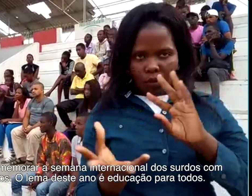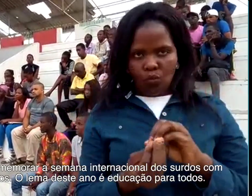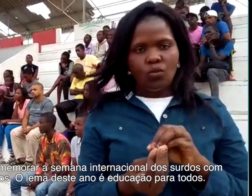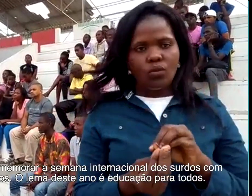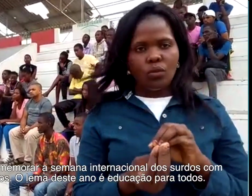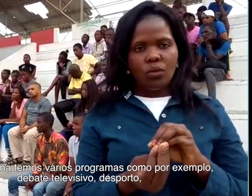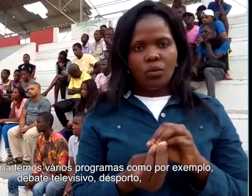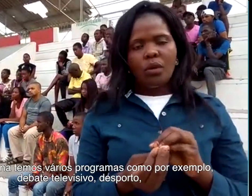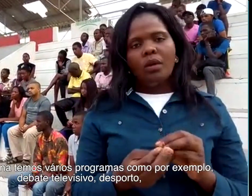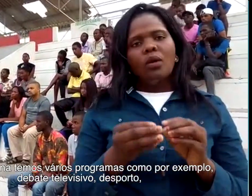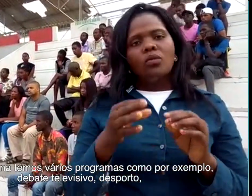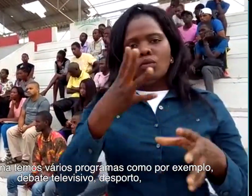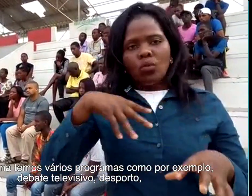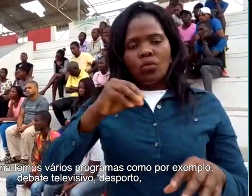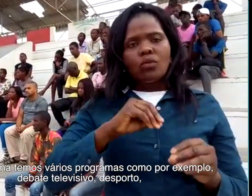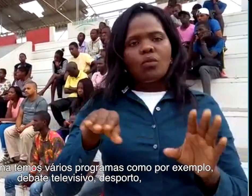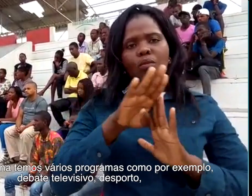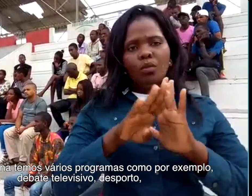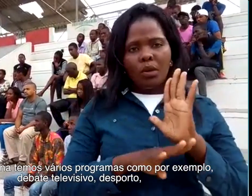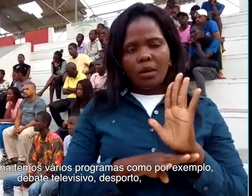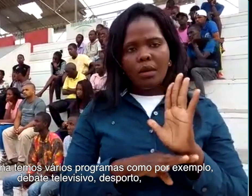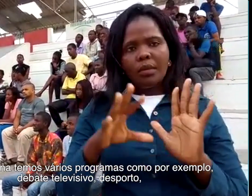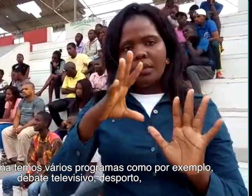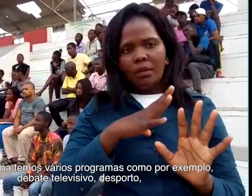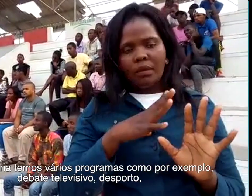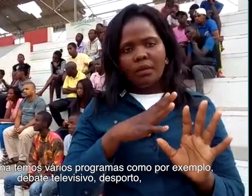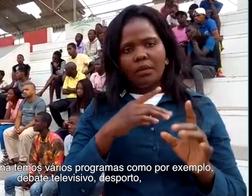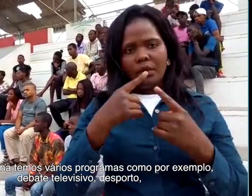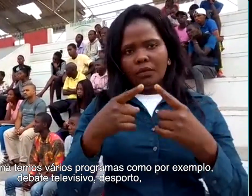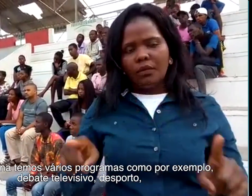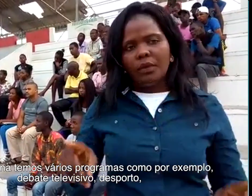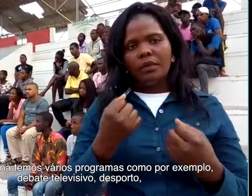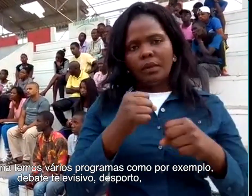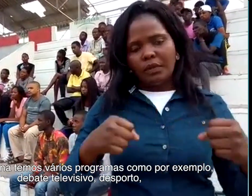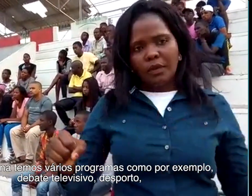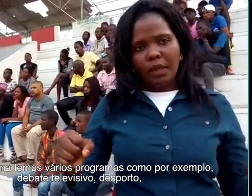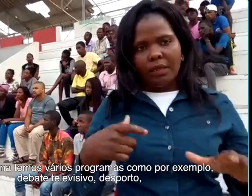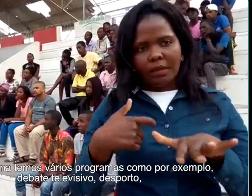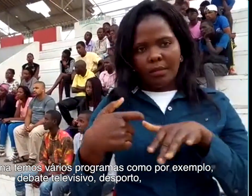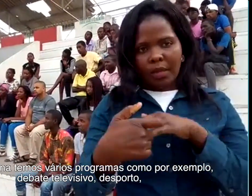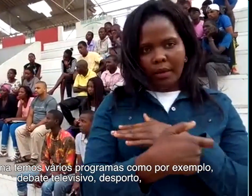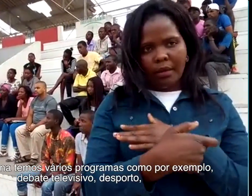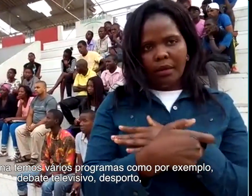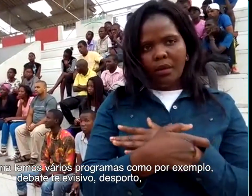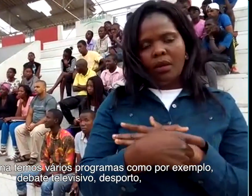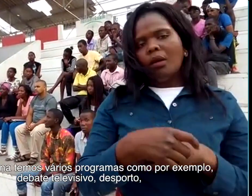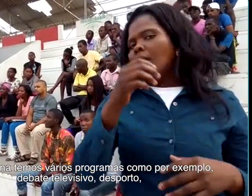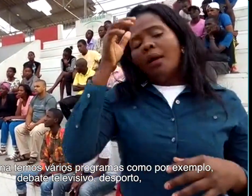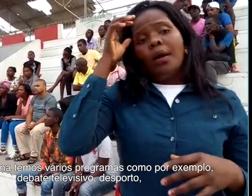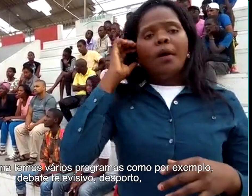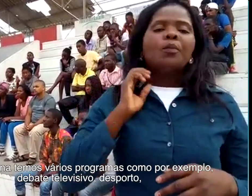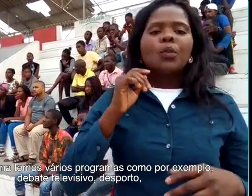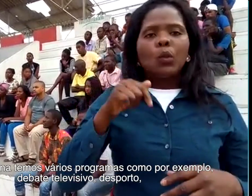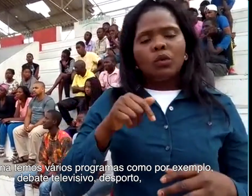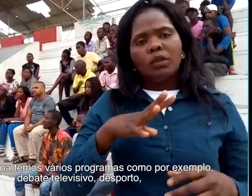semana, temos vários programas, como, por exemplo, debate televisivo,